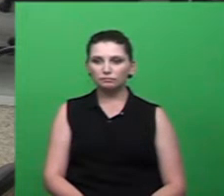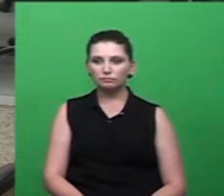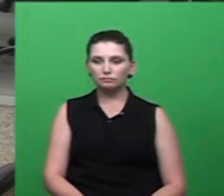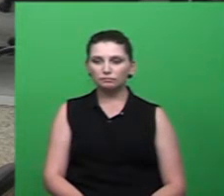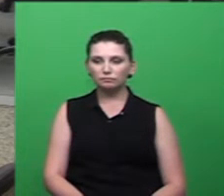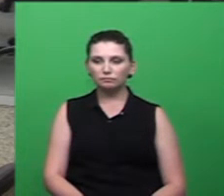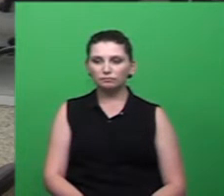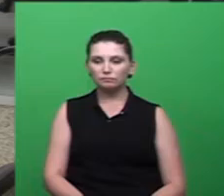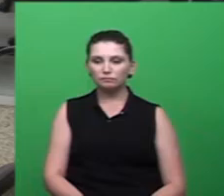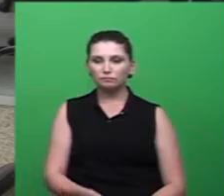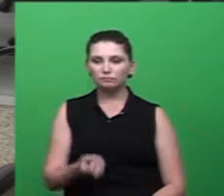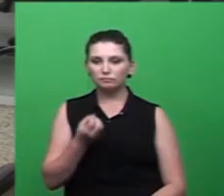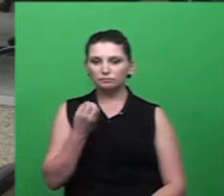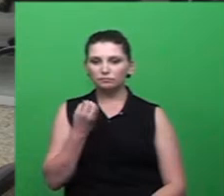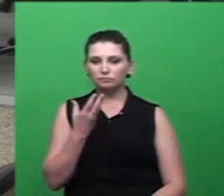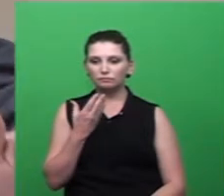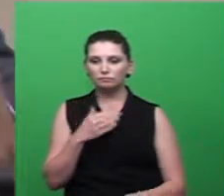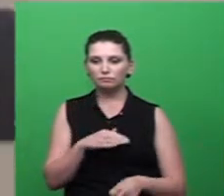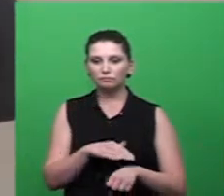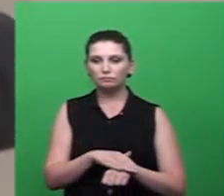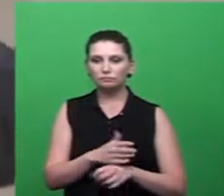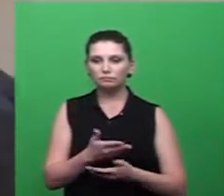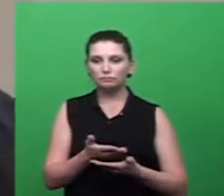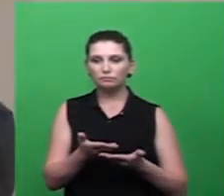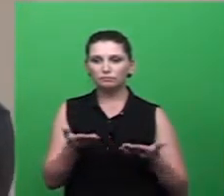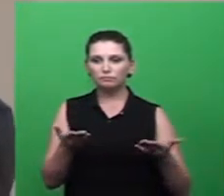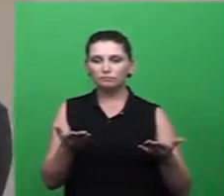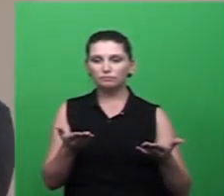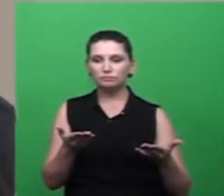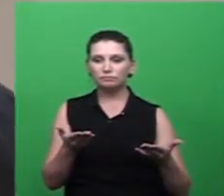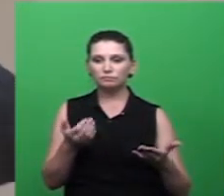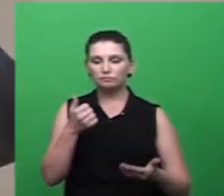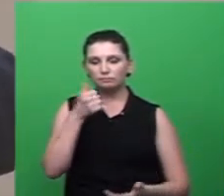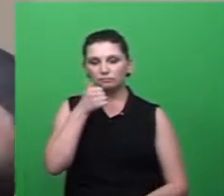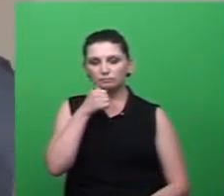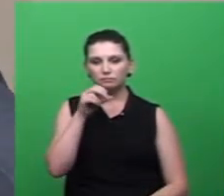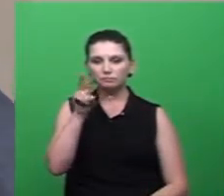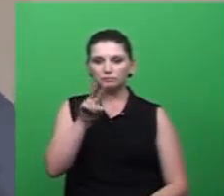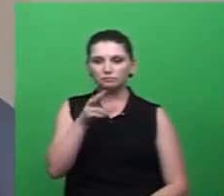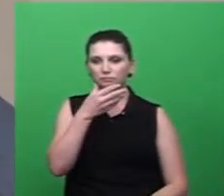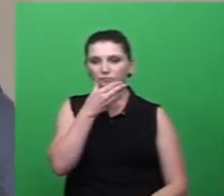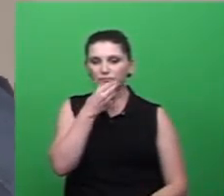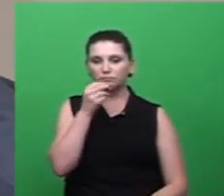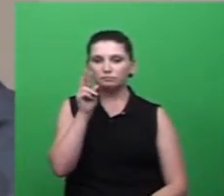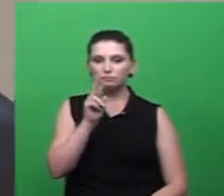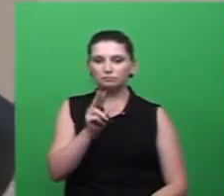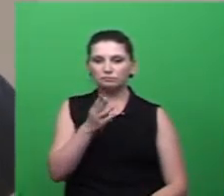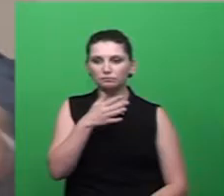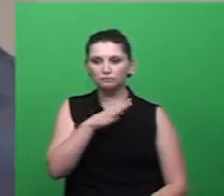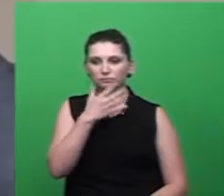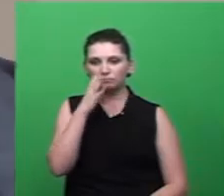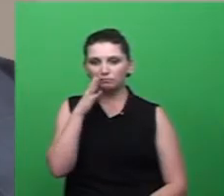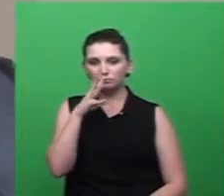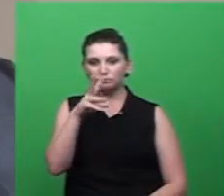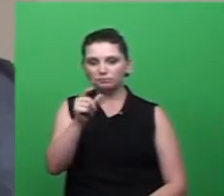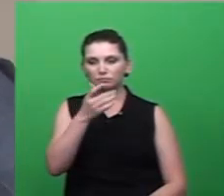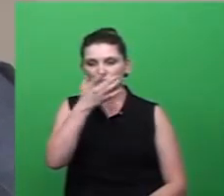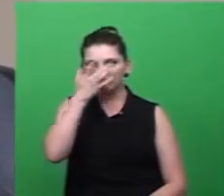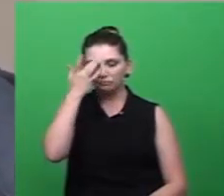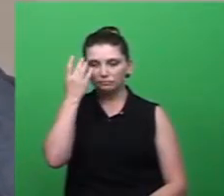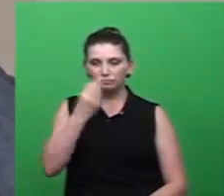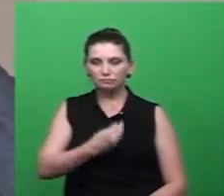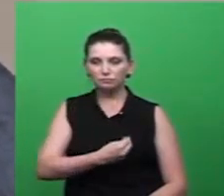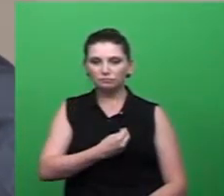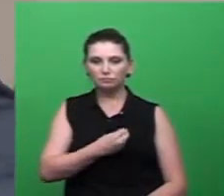Boa noite, senhor presidente. Boa noite a todos os vereadores. Boa noite a todos que nos assistem nas galerias e também internet